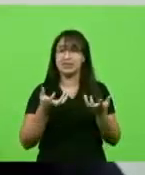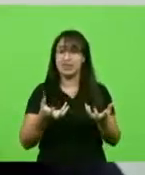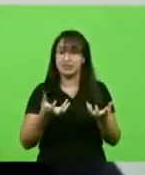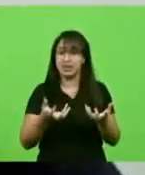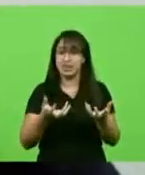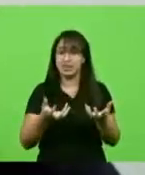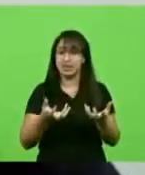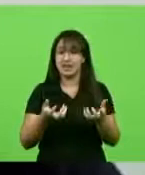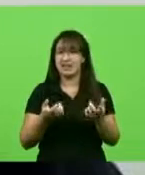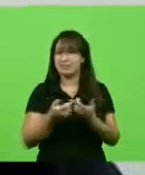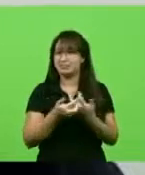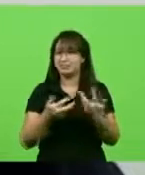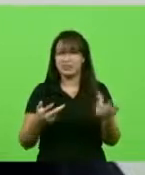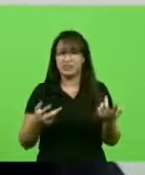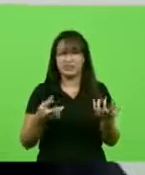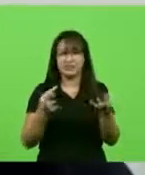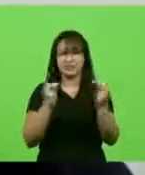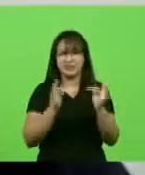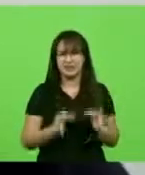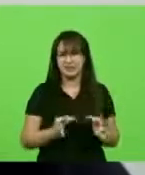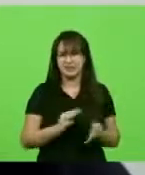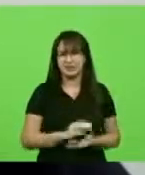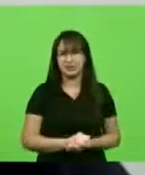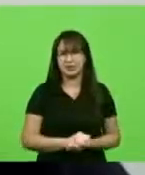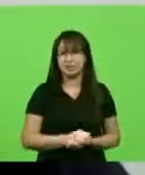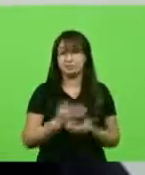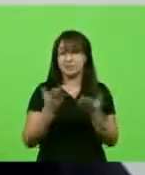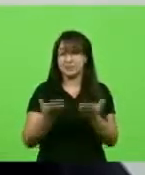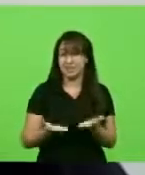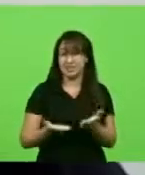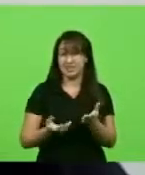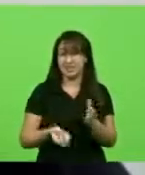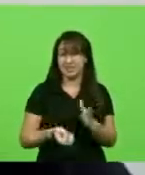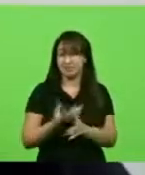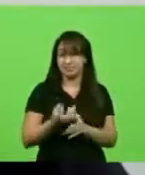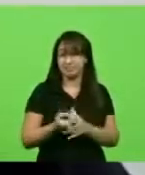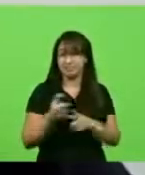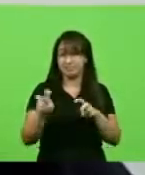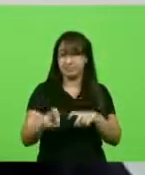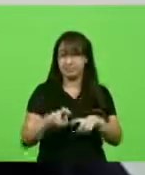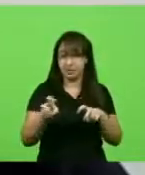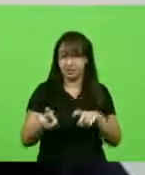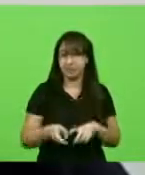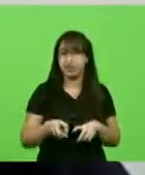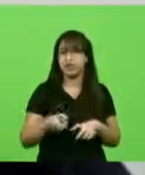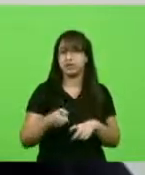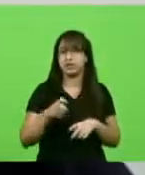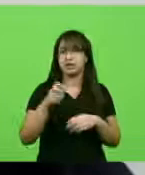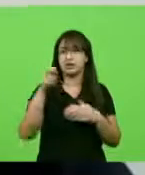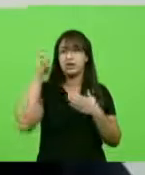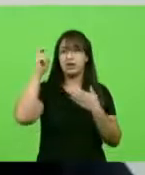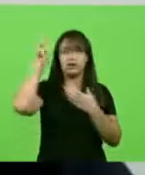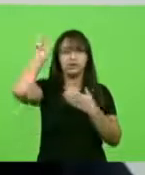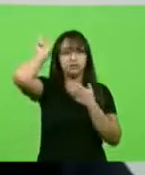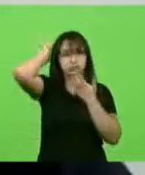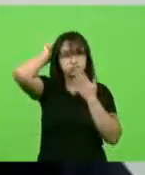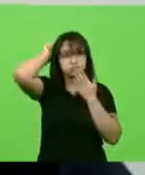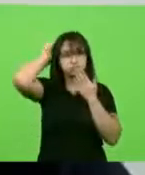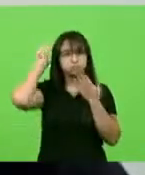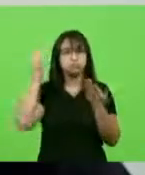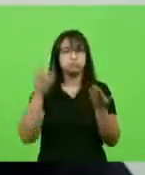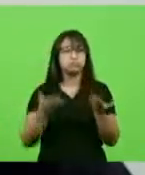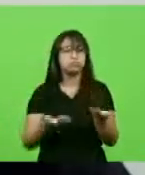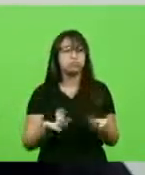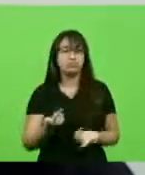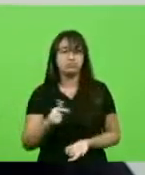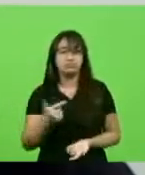de recursos como tecnologia, que os pequenos agricultores, indígenas e quilombolas não têm, ainda mais